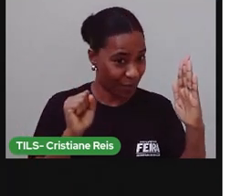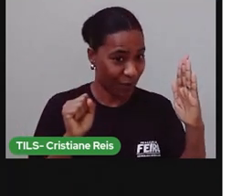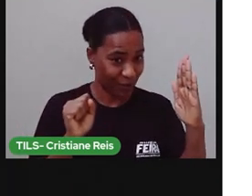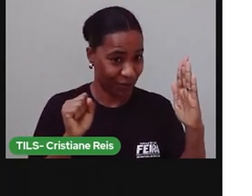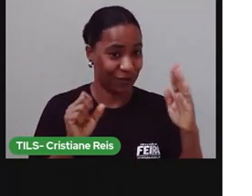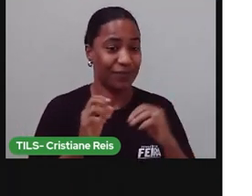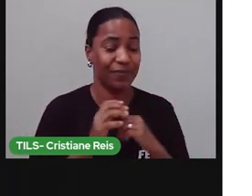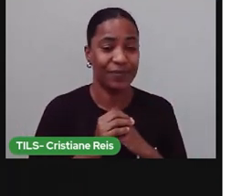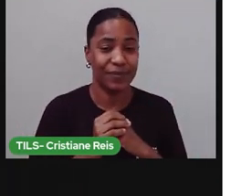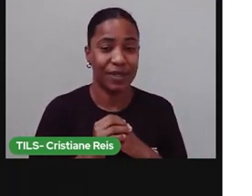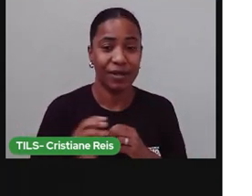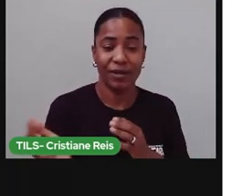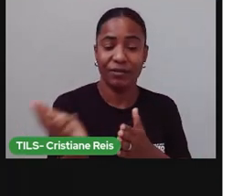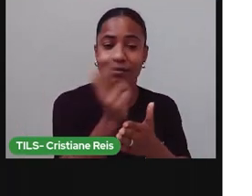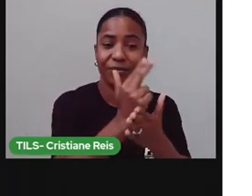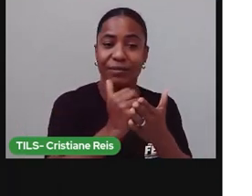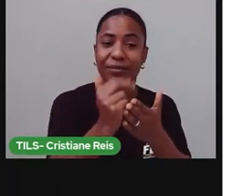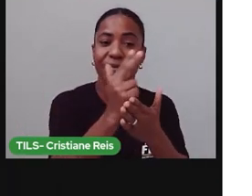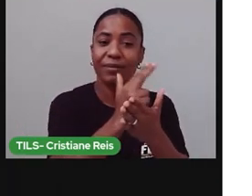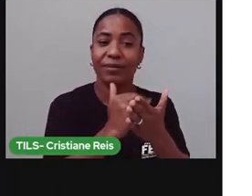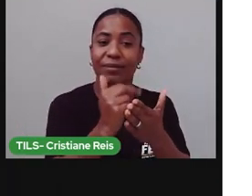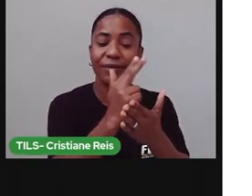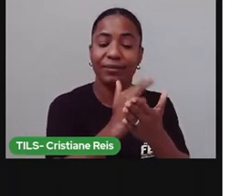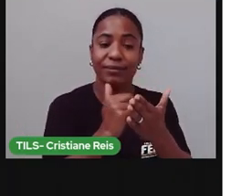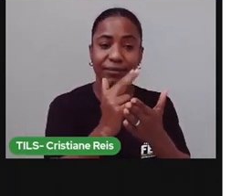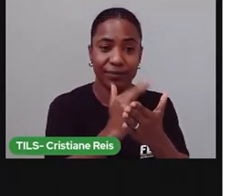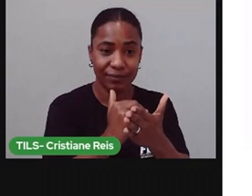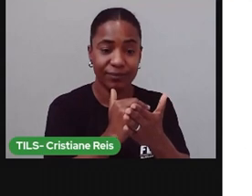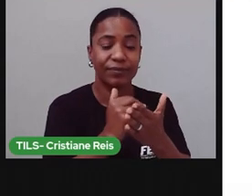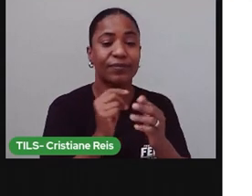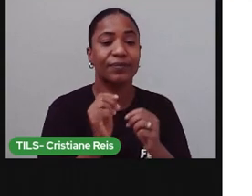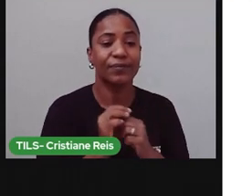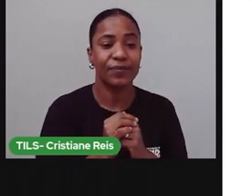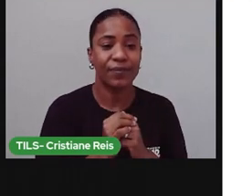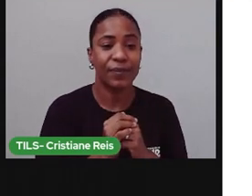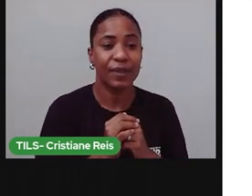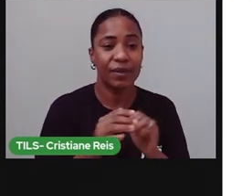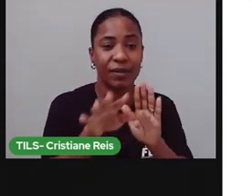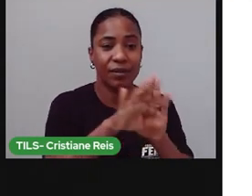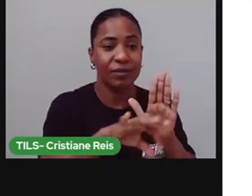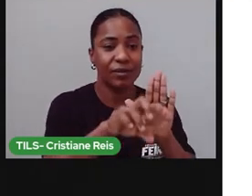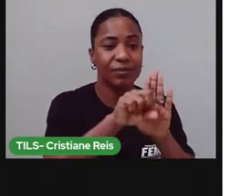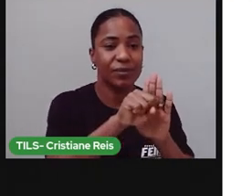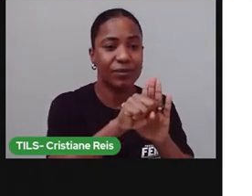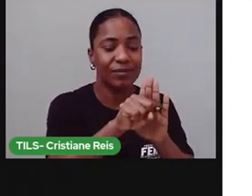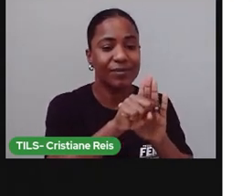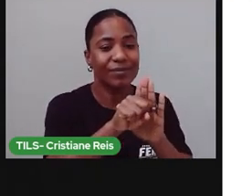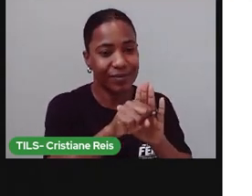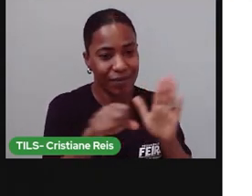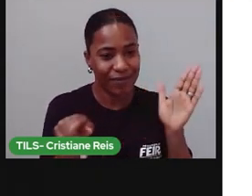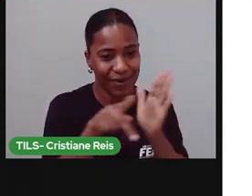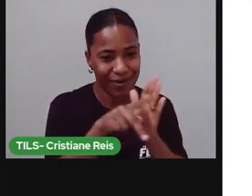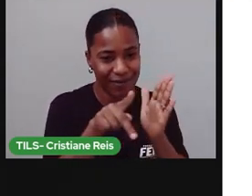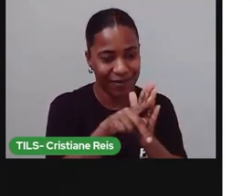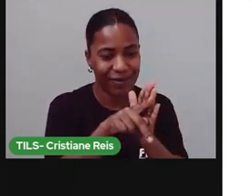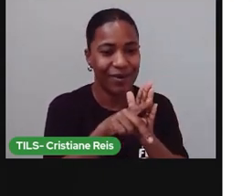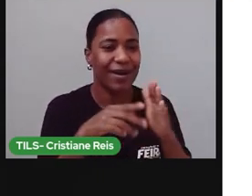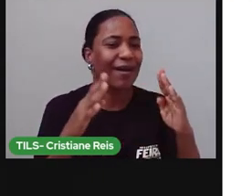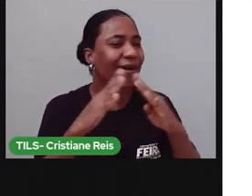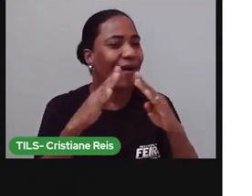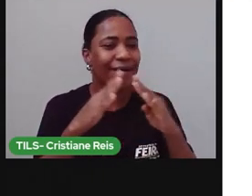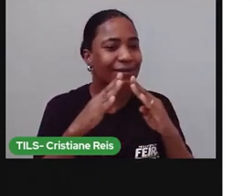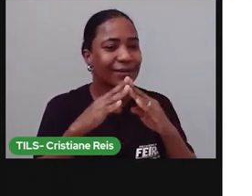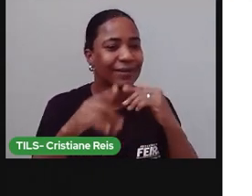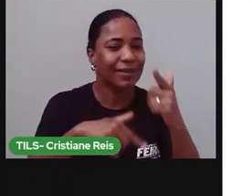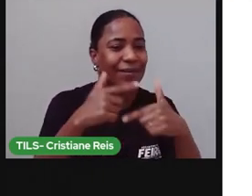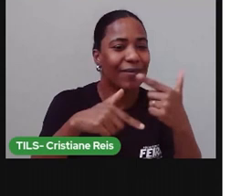você vai fazer um desenho com o símbolo representando a sua rotina. Você vai colocar isso na